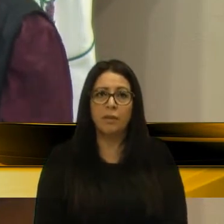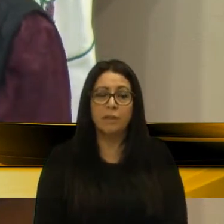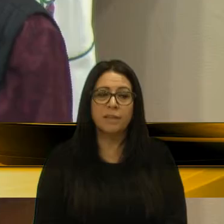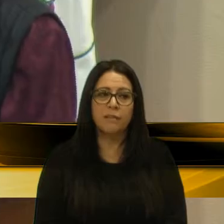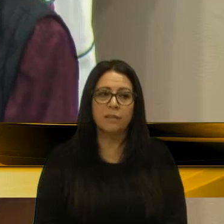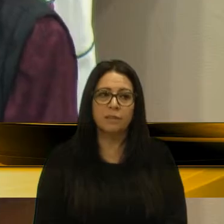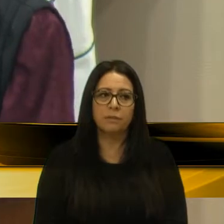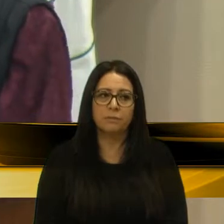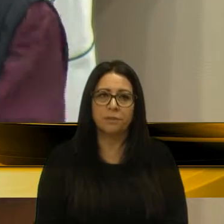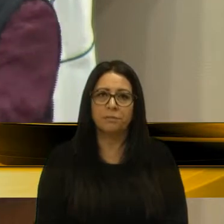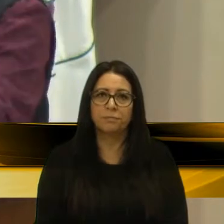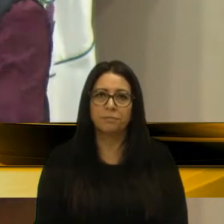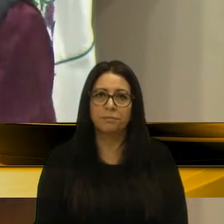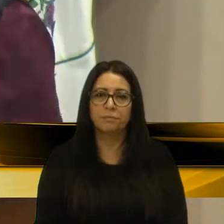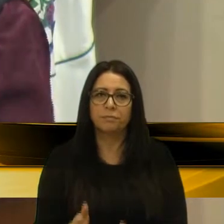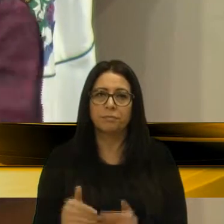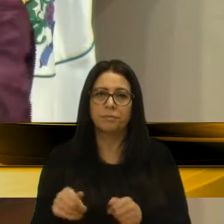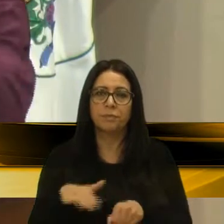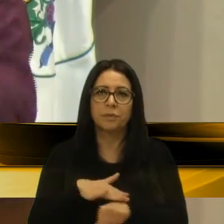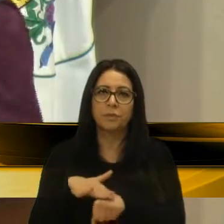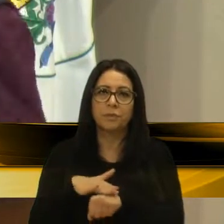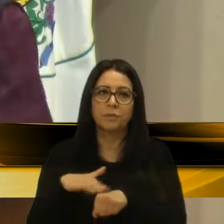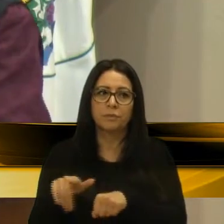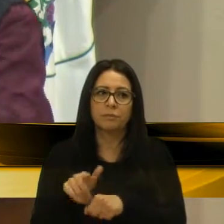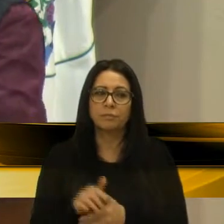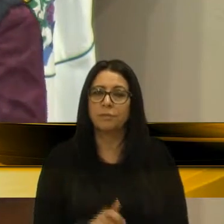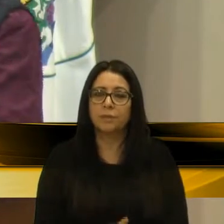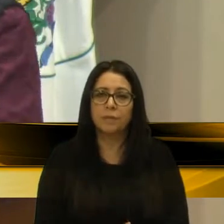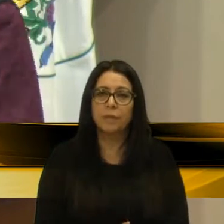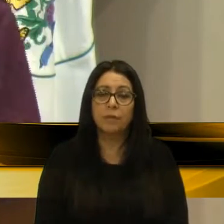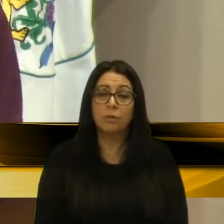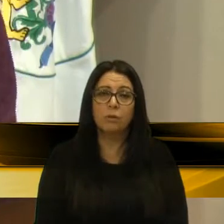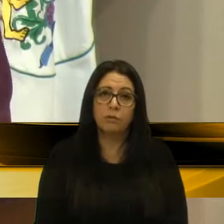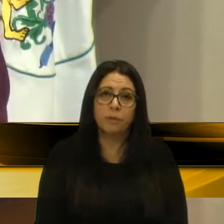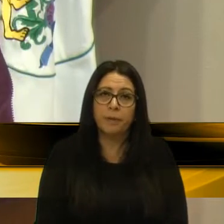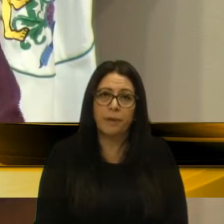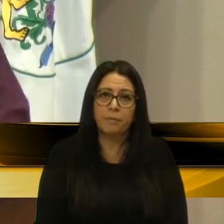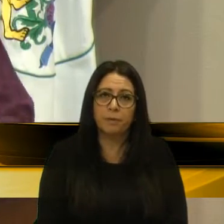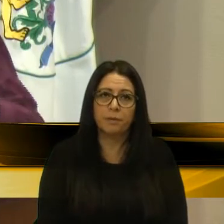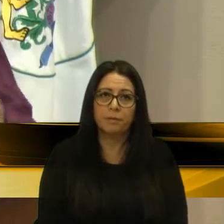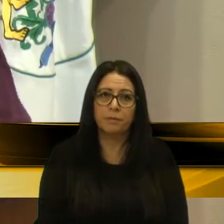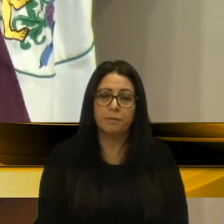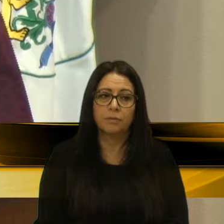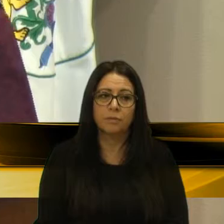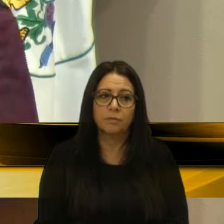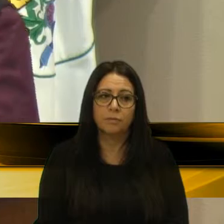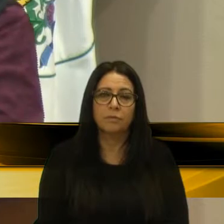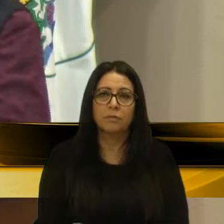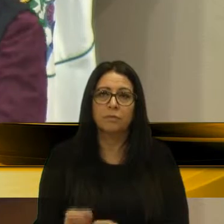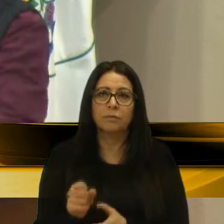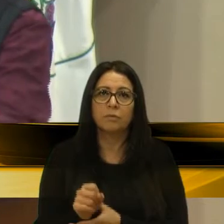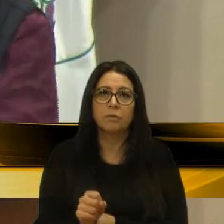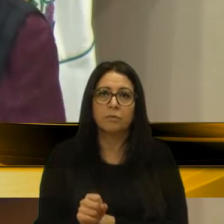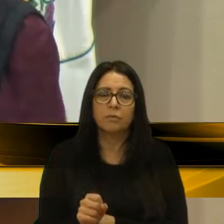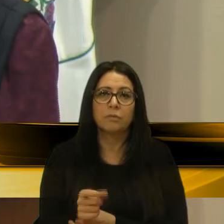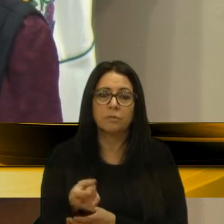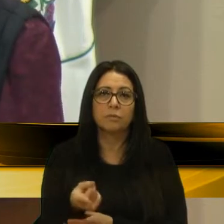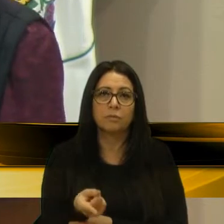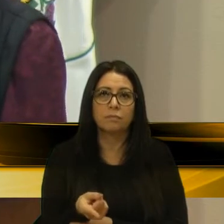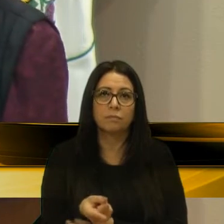feito, e tem que dialogar, junto com a comunidade, junto com o executivo, junto com as secretarias que competem, para ver,